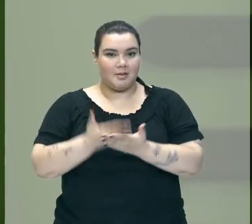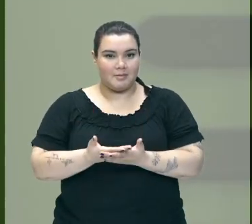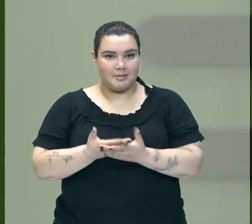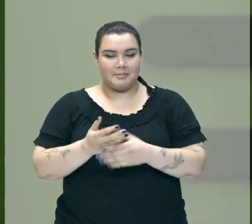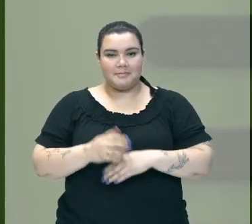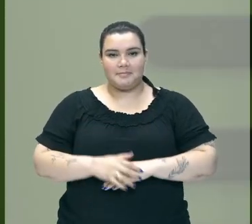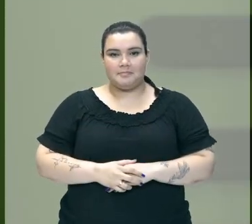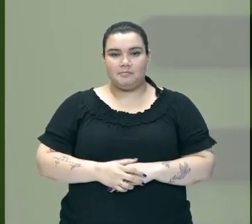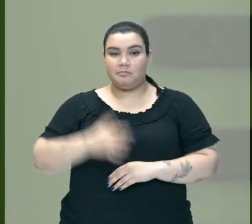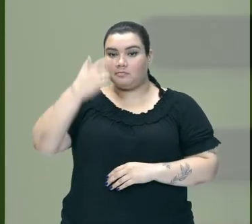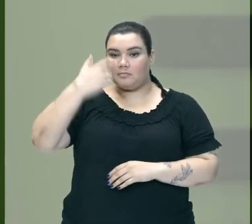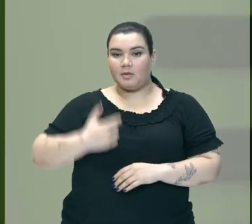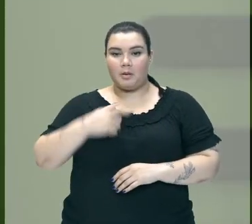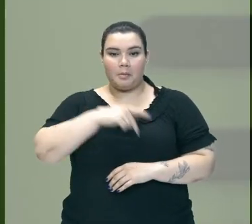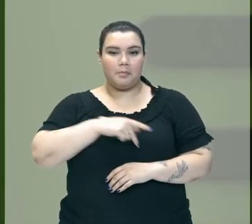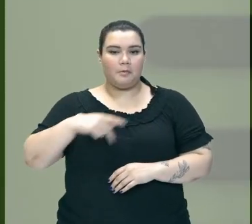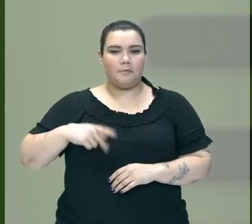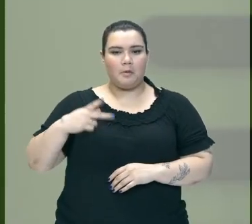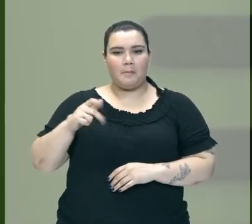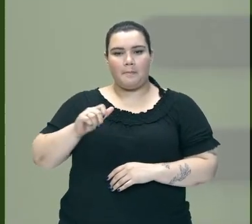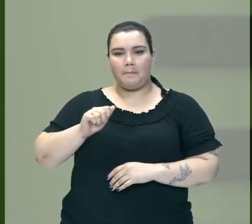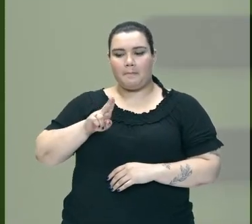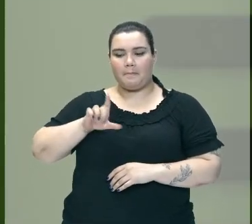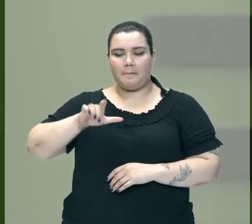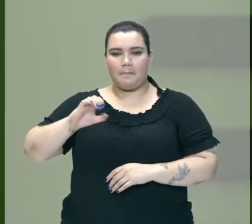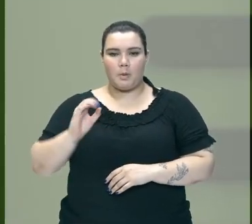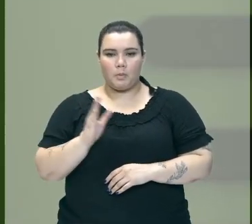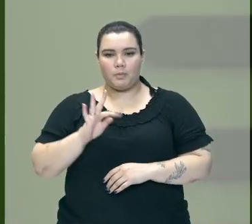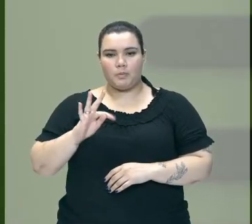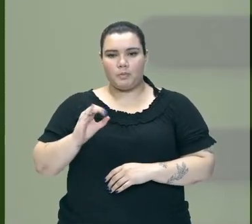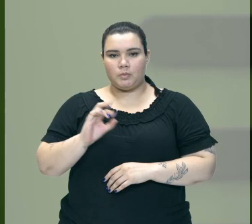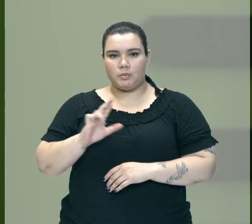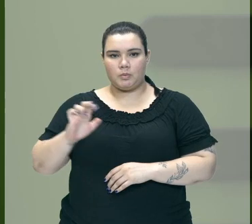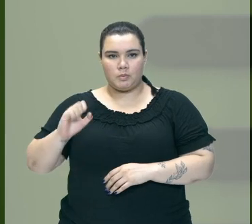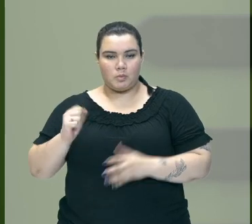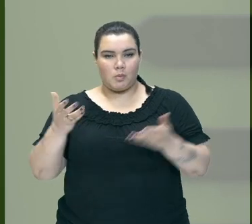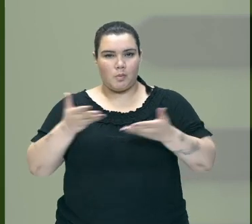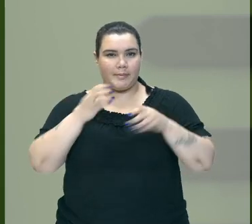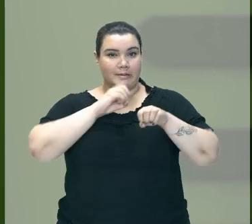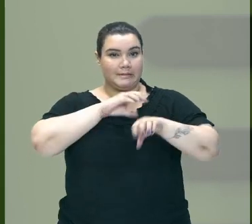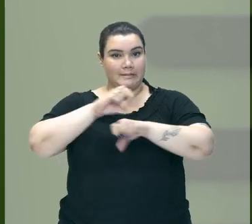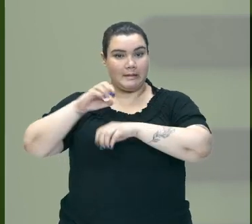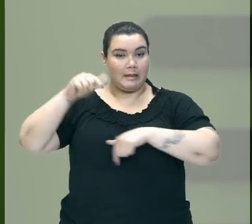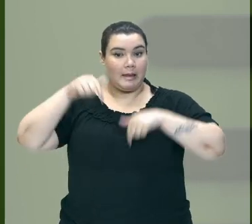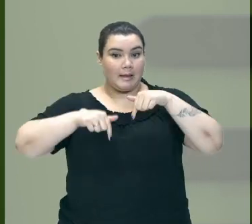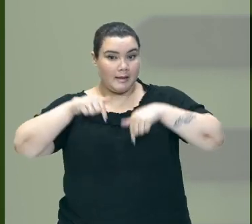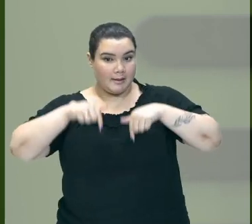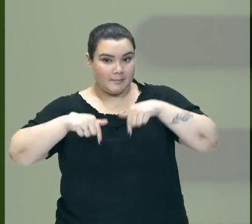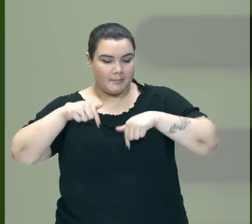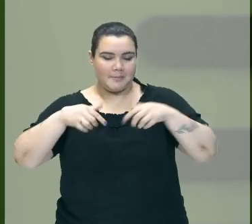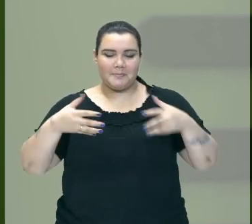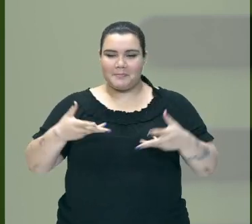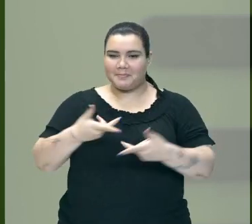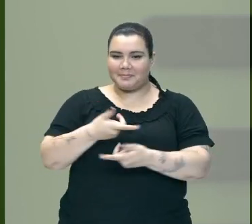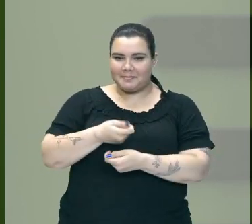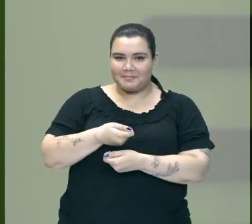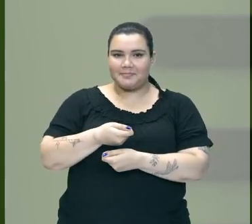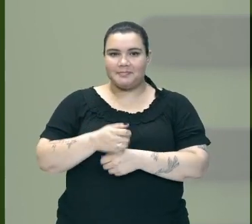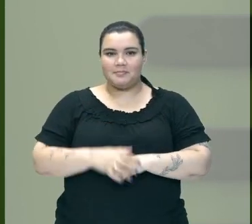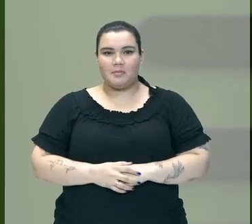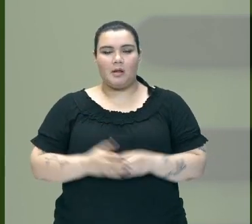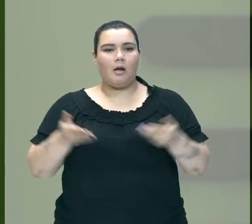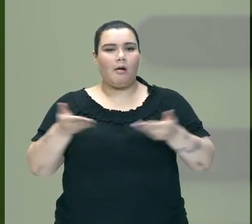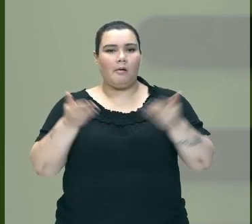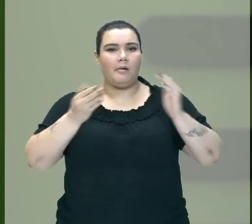E eu sou o professor Paulo Torres e vou estar aqui com química E vai ser maravilhoso Vamos então